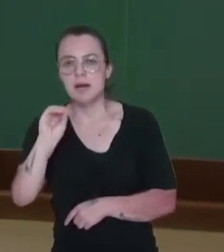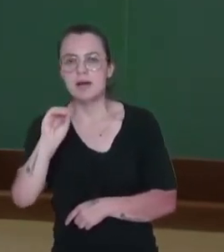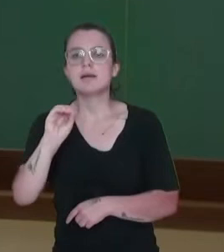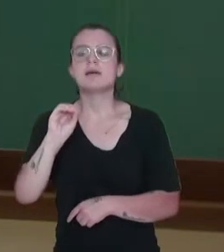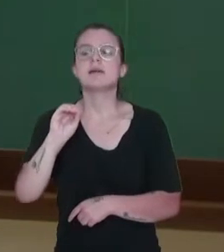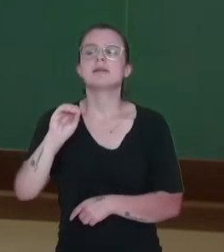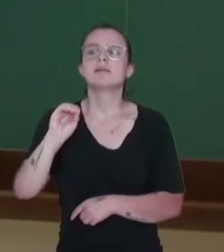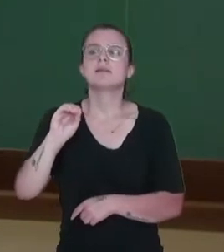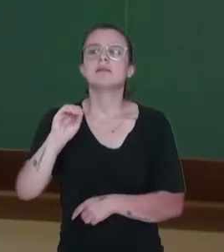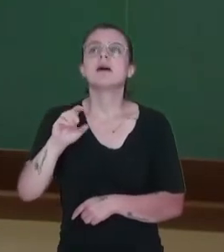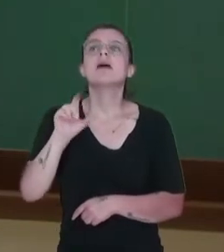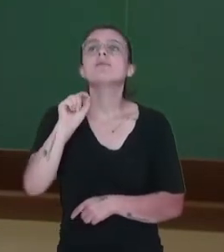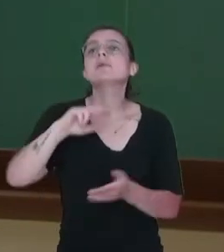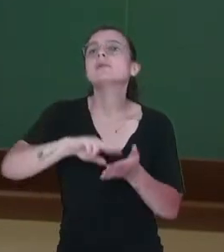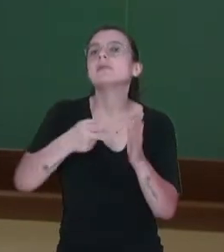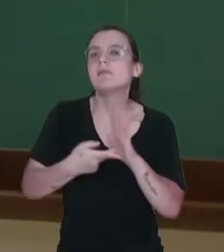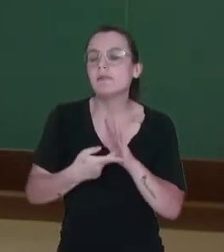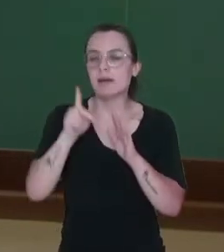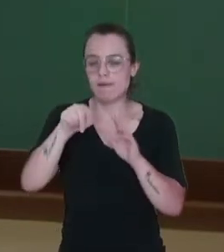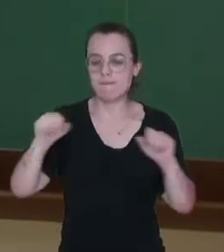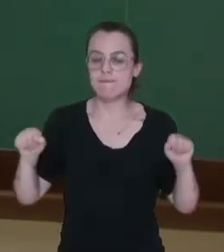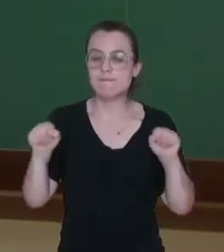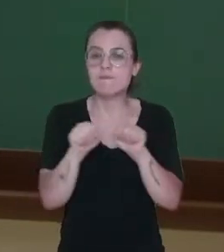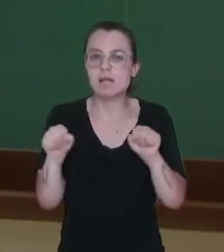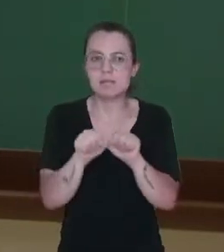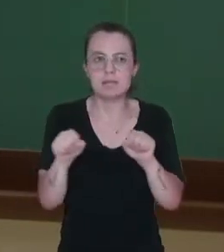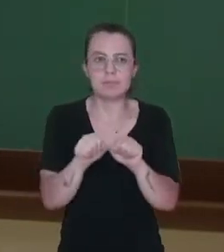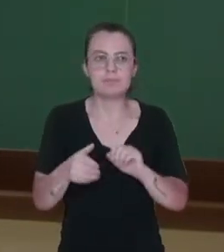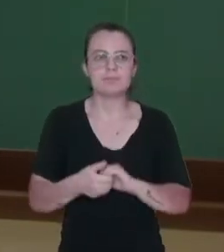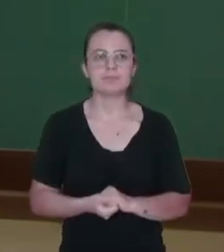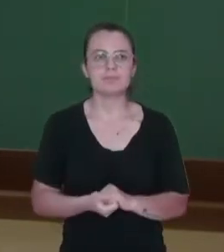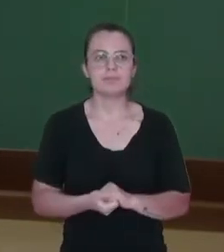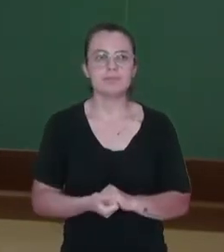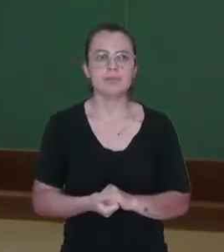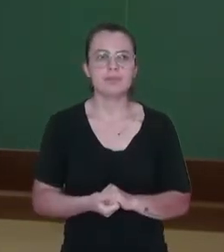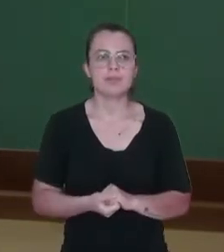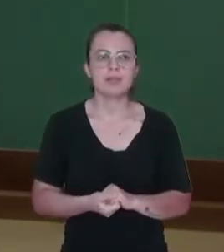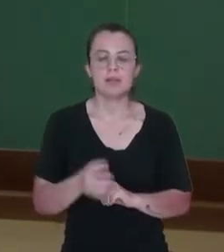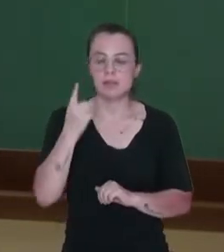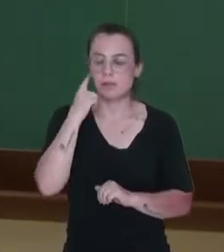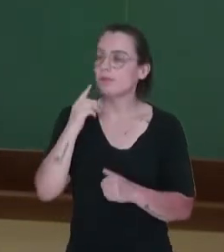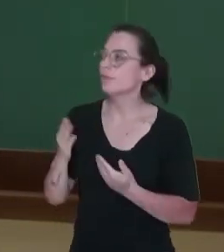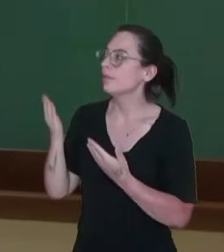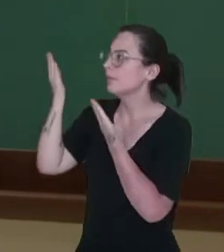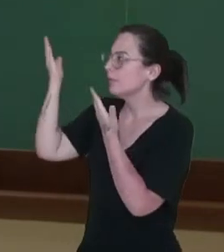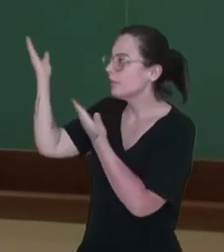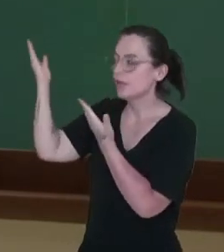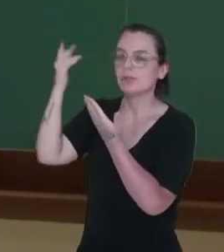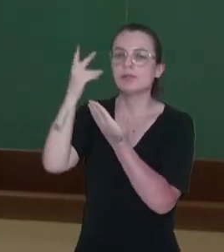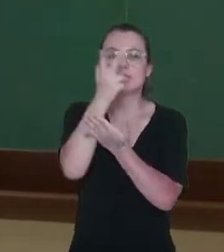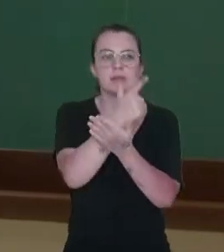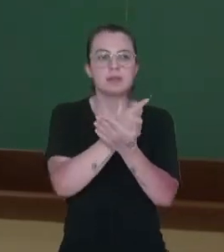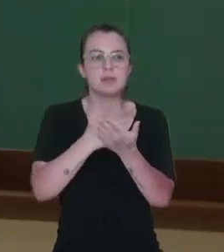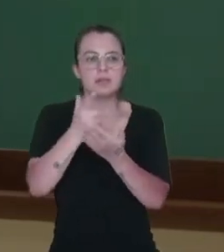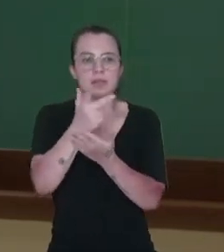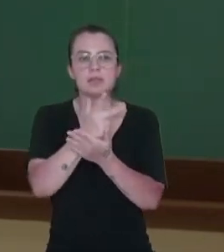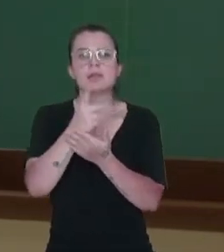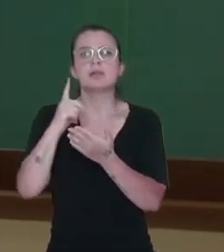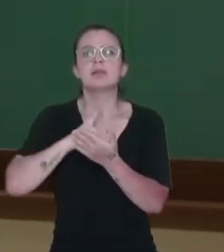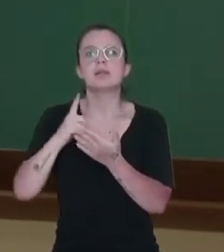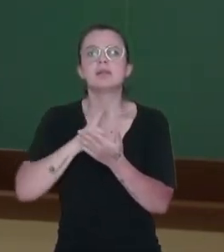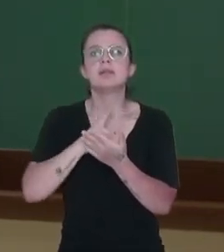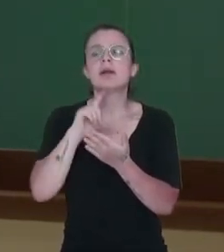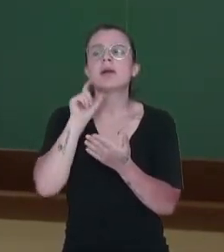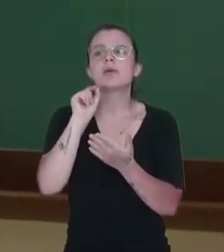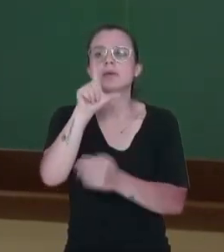levando em conta determinados critérios. E aí a gente vai ter ali, como por exemplo, critérios naturais, aqui a